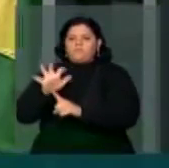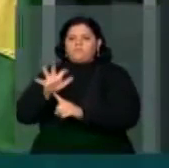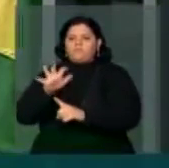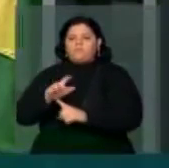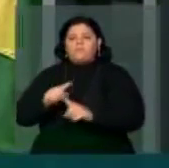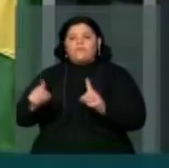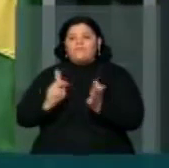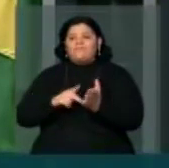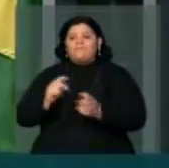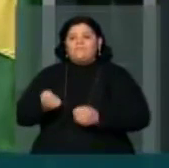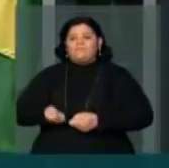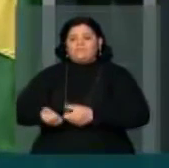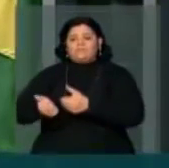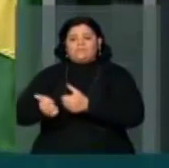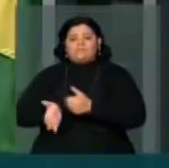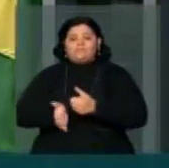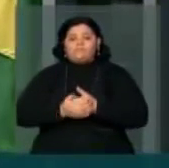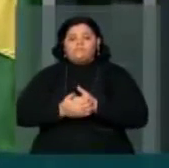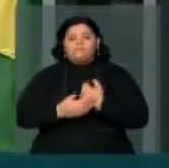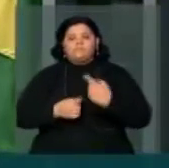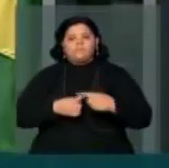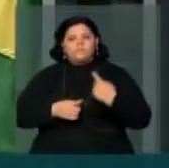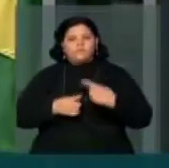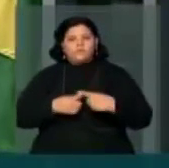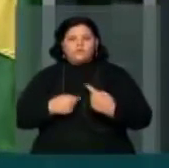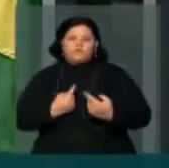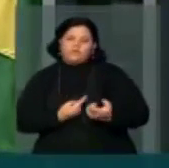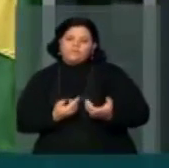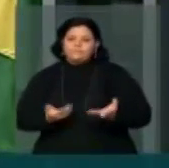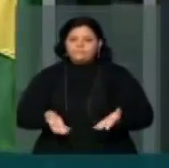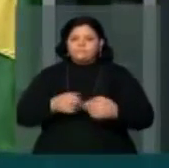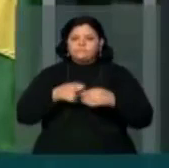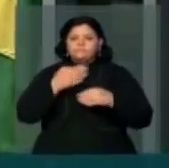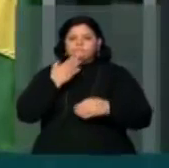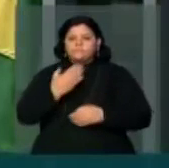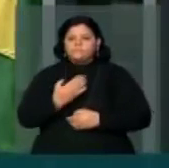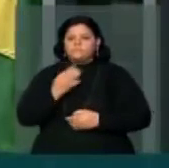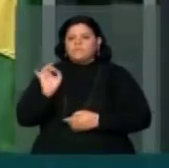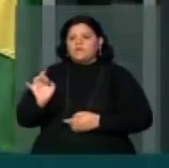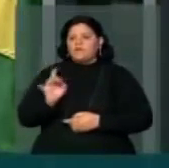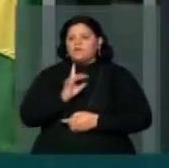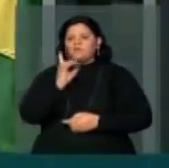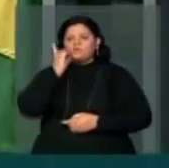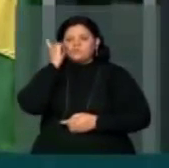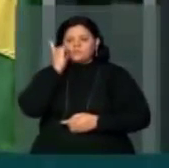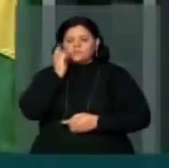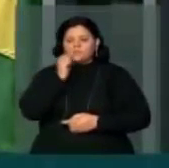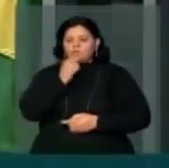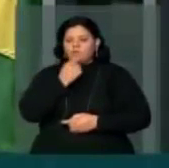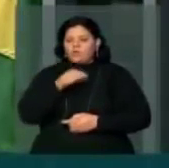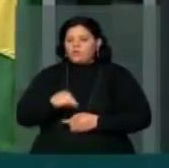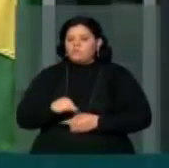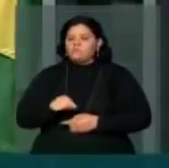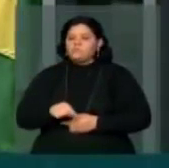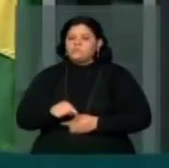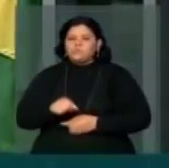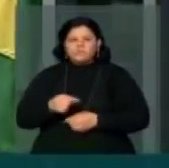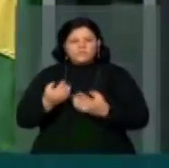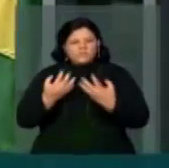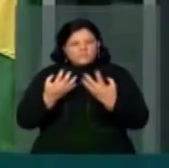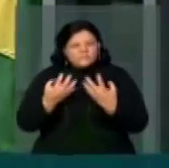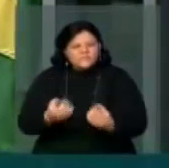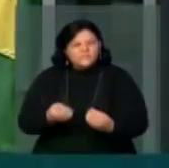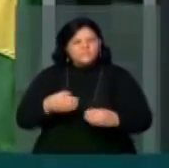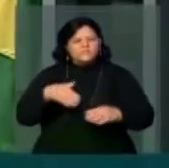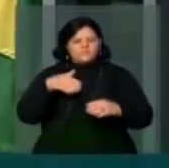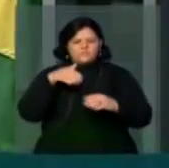automóveis e motocicletas, nós solicitamos a cada um dos nossos queridos deputados e deputadas que votem a